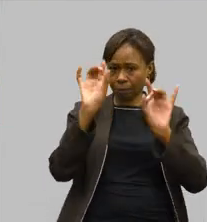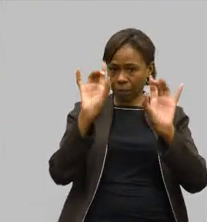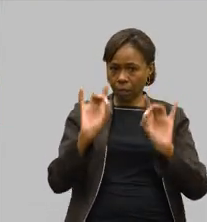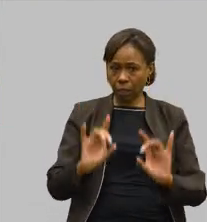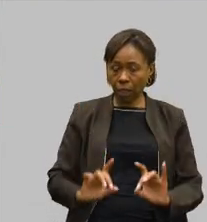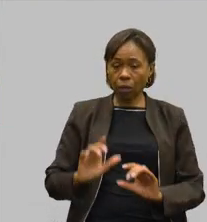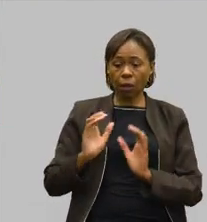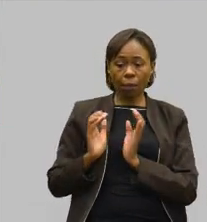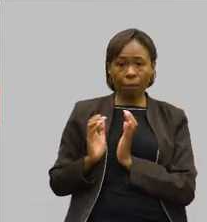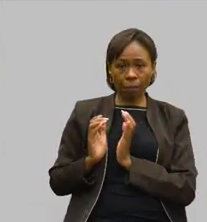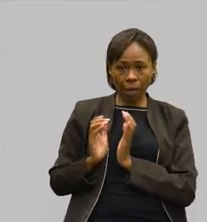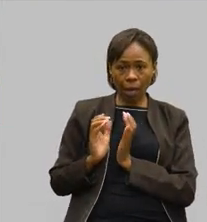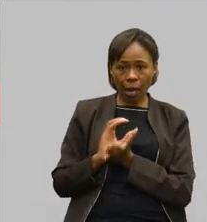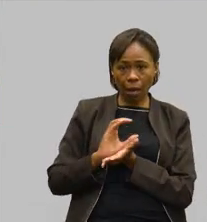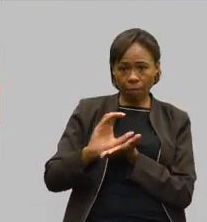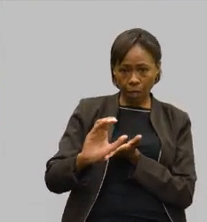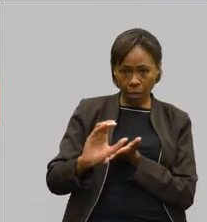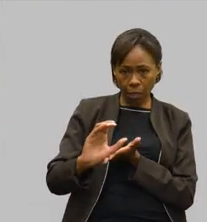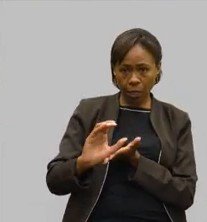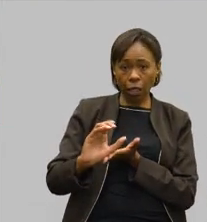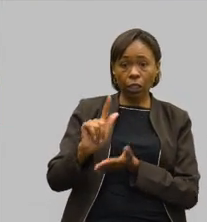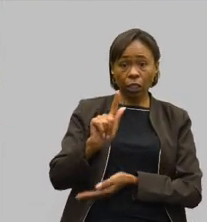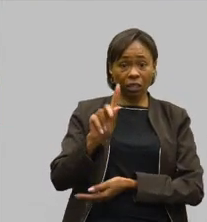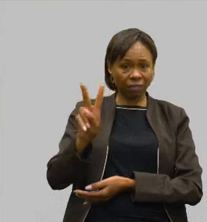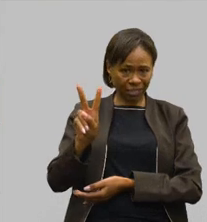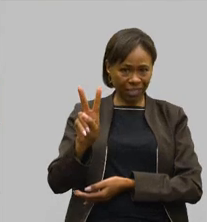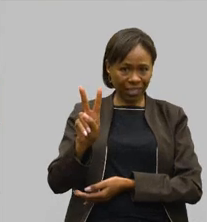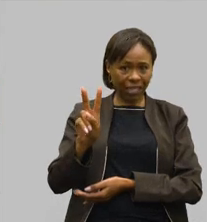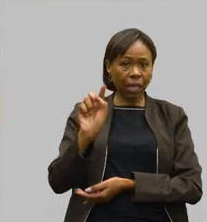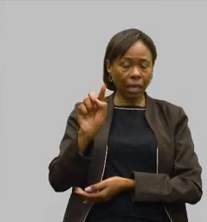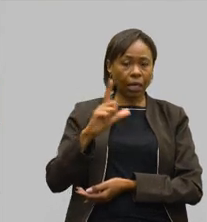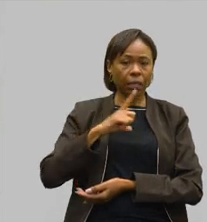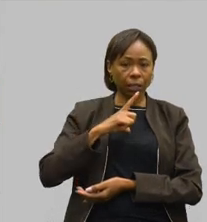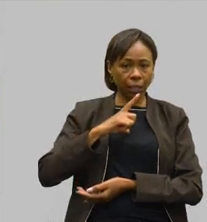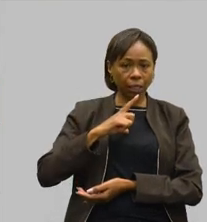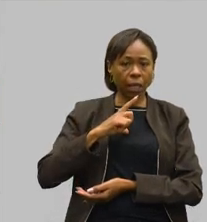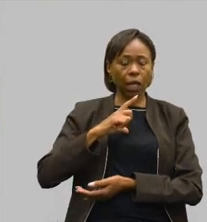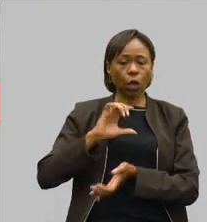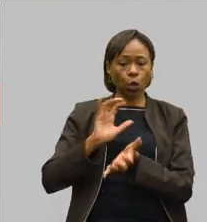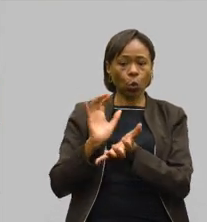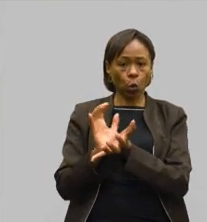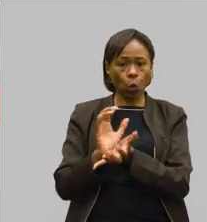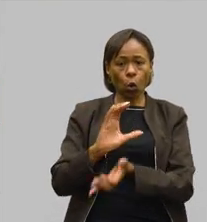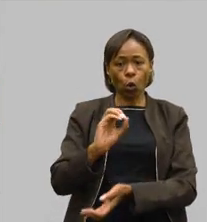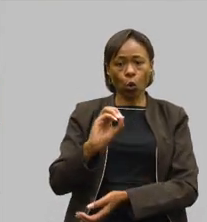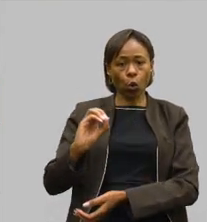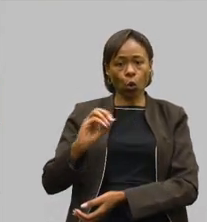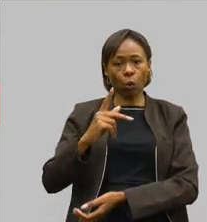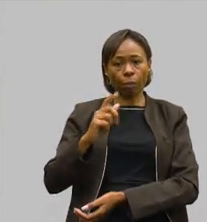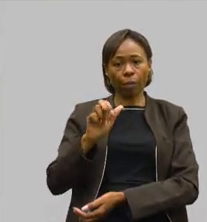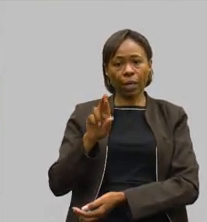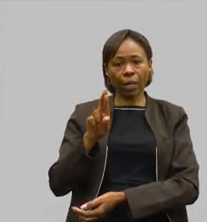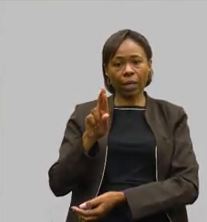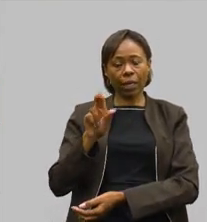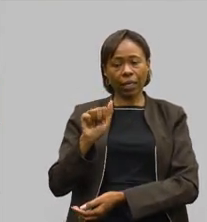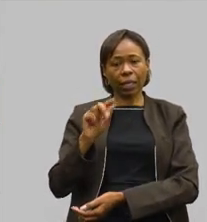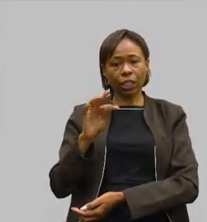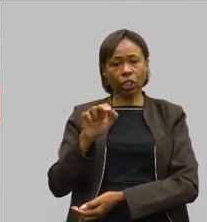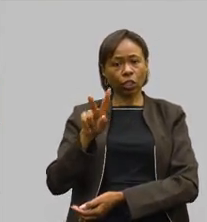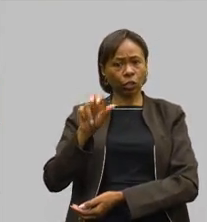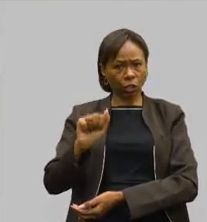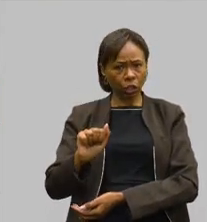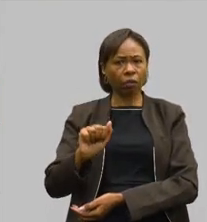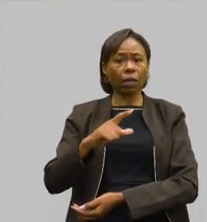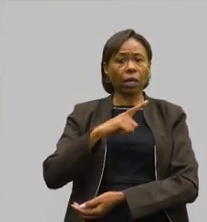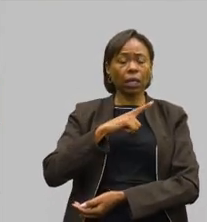governador Valadares, que ela tem uma cooperativa lá e tem uma APAES rural, tem três alqueires de terra e vai fazer